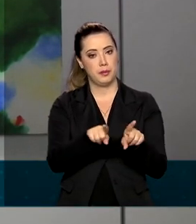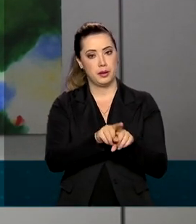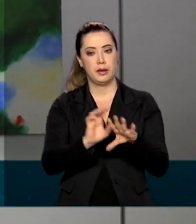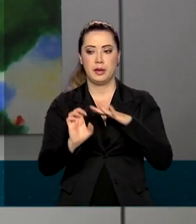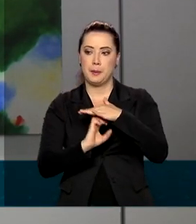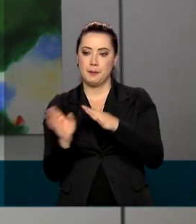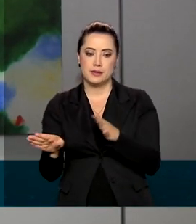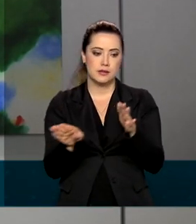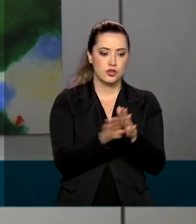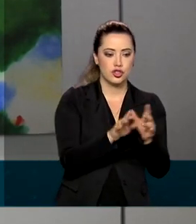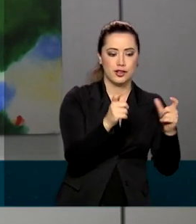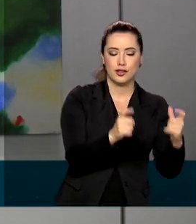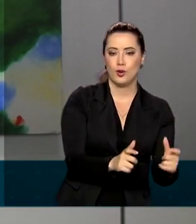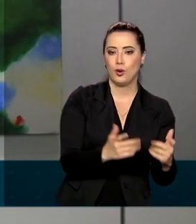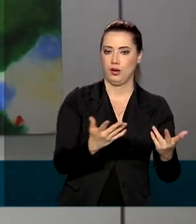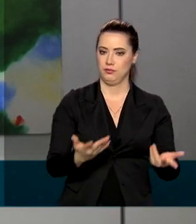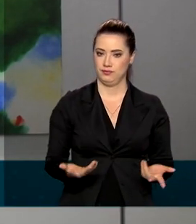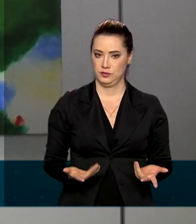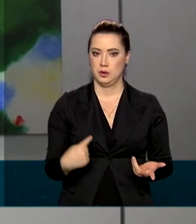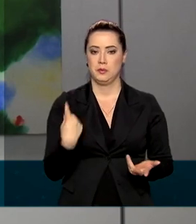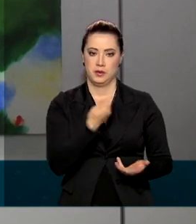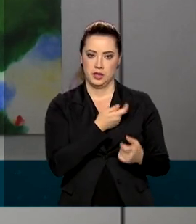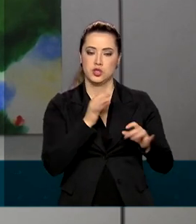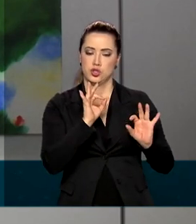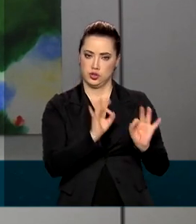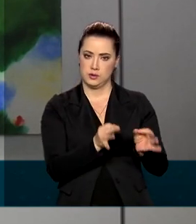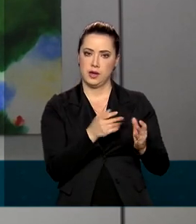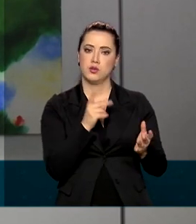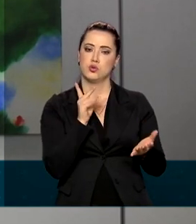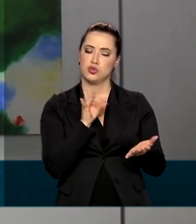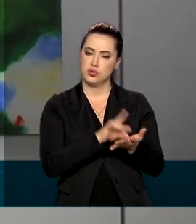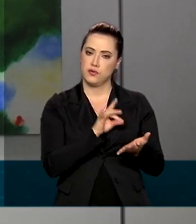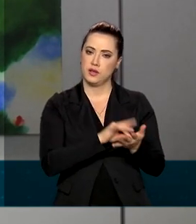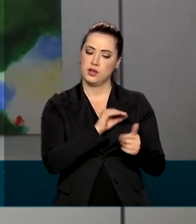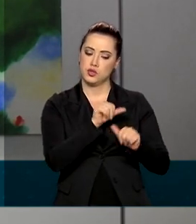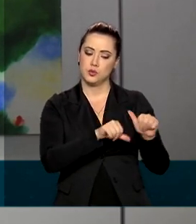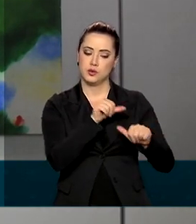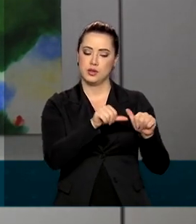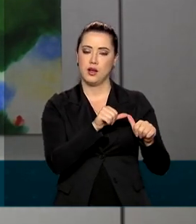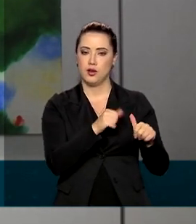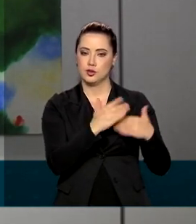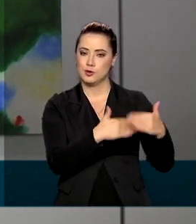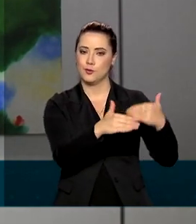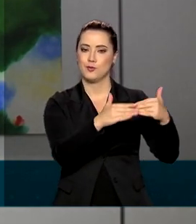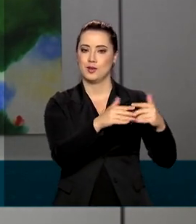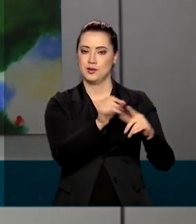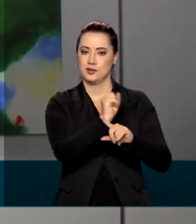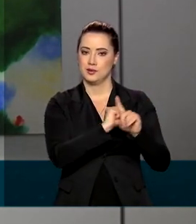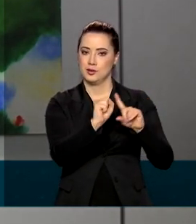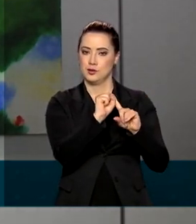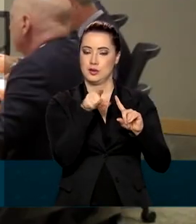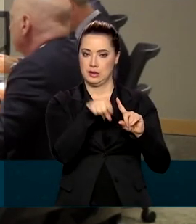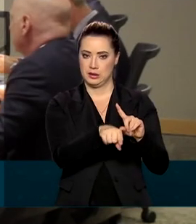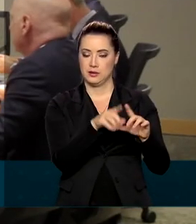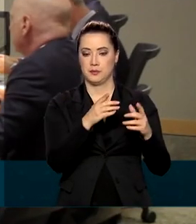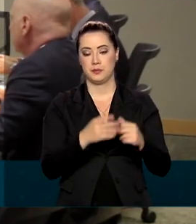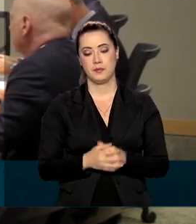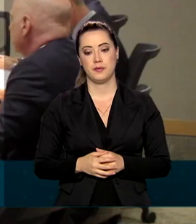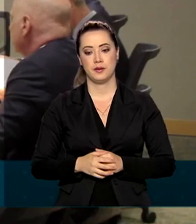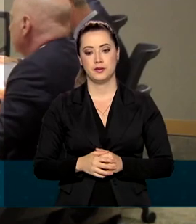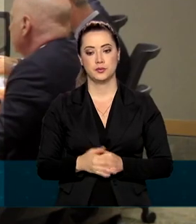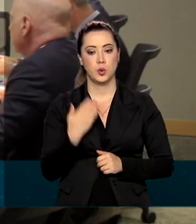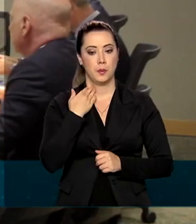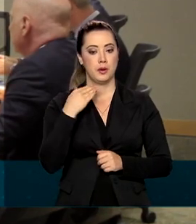chegando ao território, para que a possa efetivamente mudar o patamar de desenvolvimento do arquipélago do Marajó. O